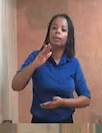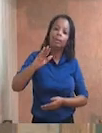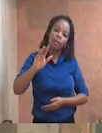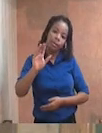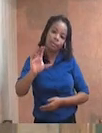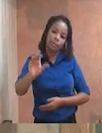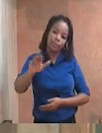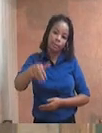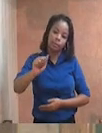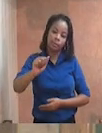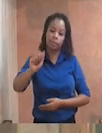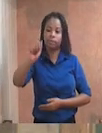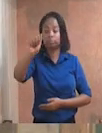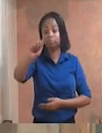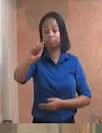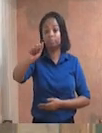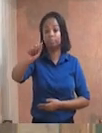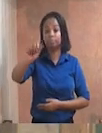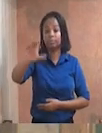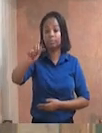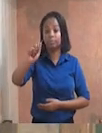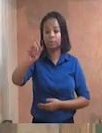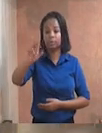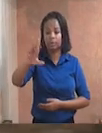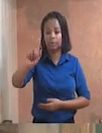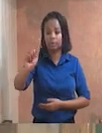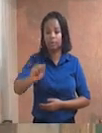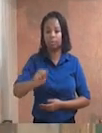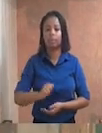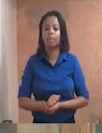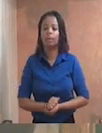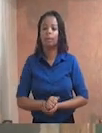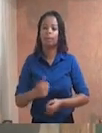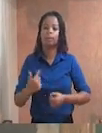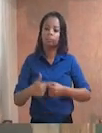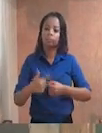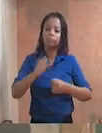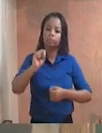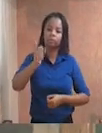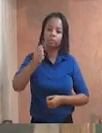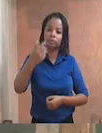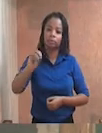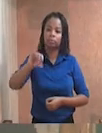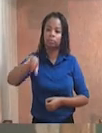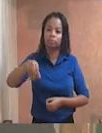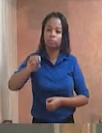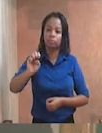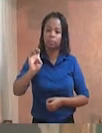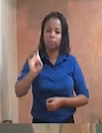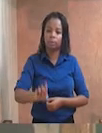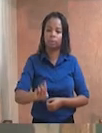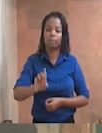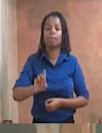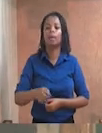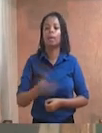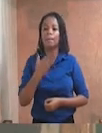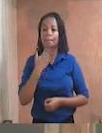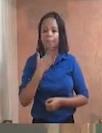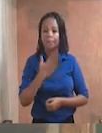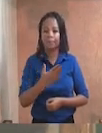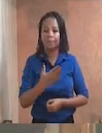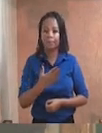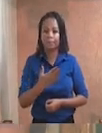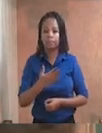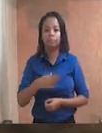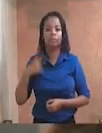420, no bairro Vila São José, segundo distrito deste município. Requerimento número 416. Do